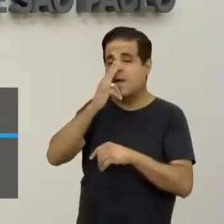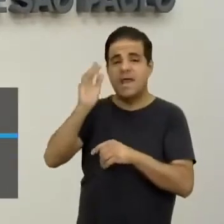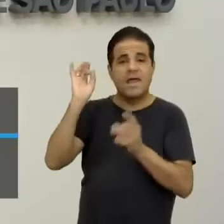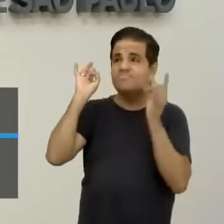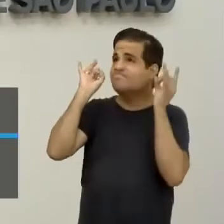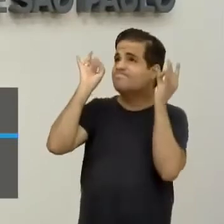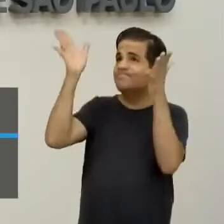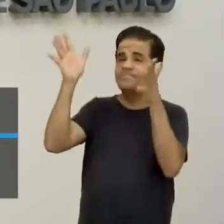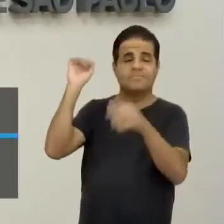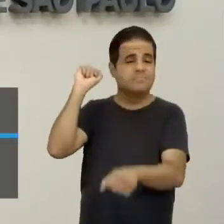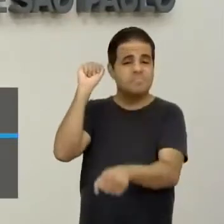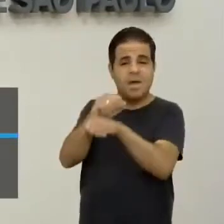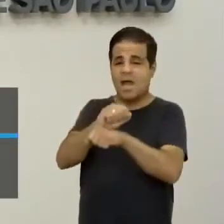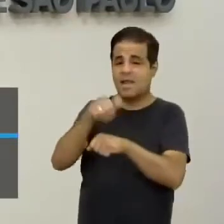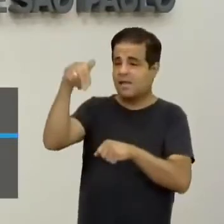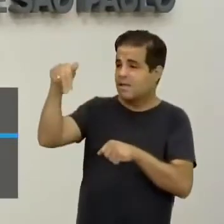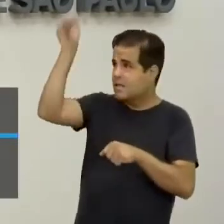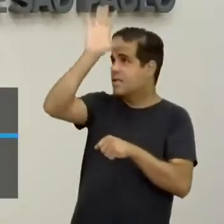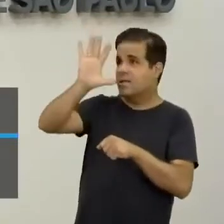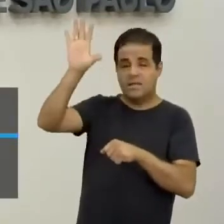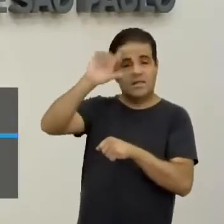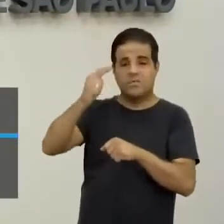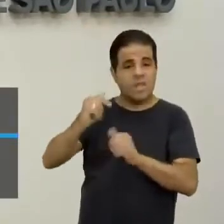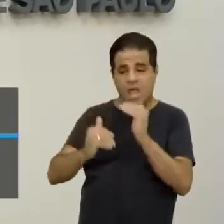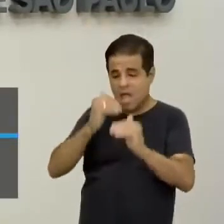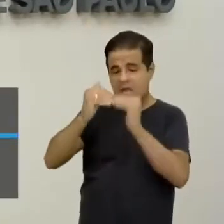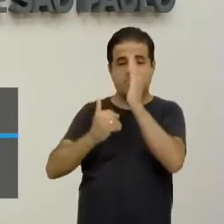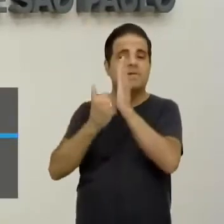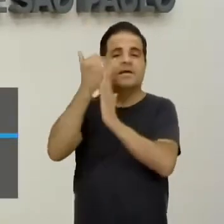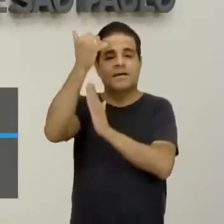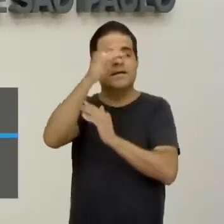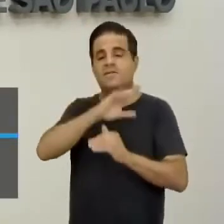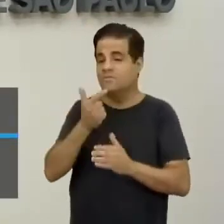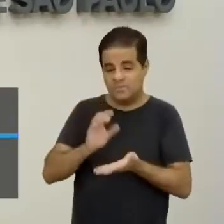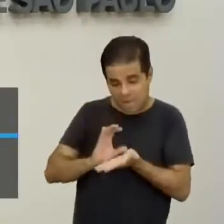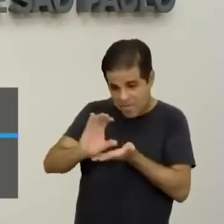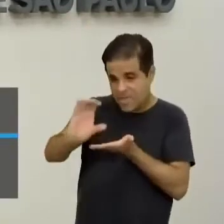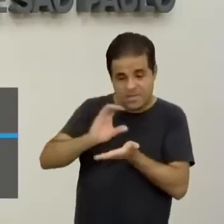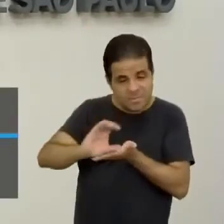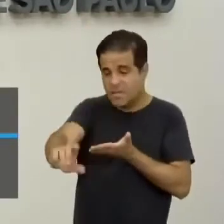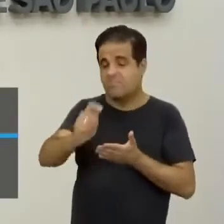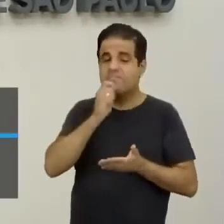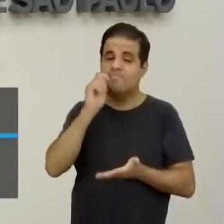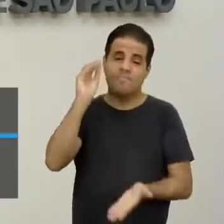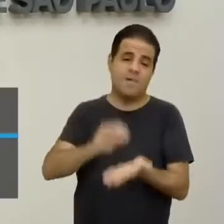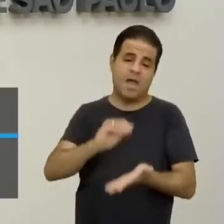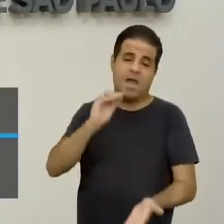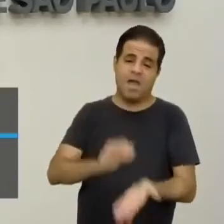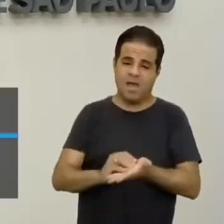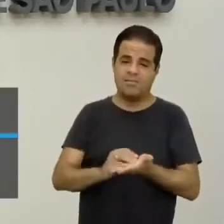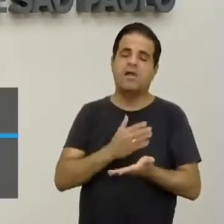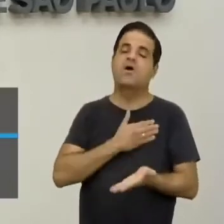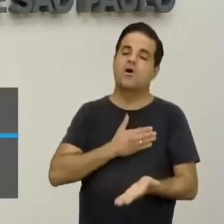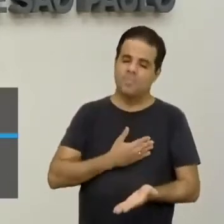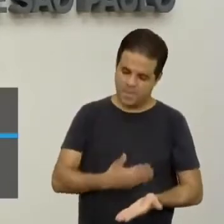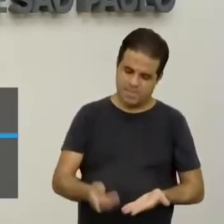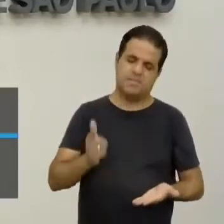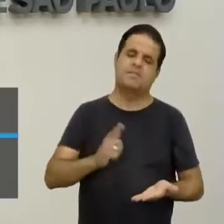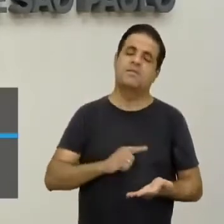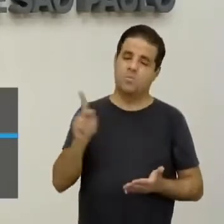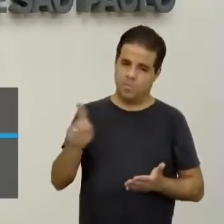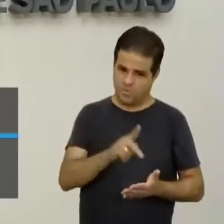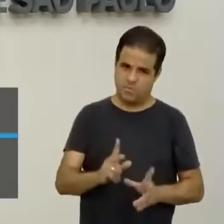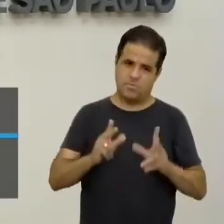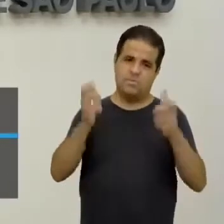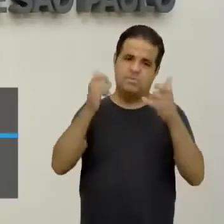desprivilegiada. A região Nordeste, ela não tem um crescimento, não há um investimento na região Nordeste. E aí a gente vai começar a ter, como o